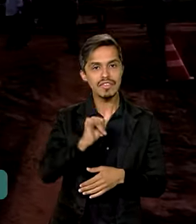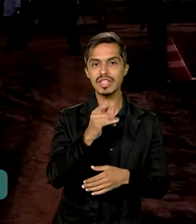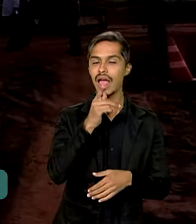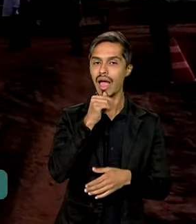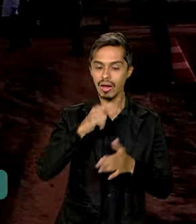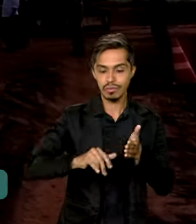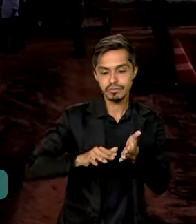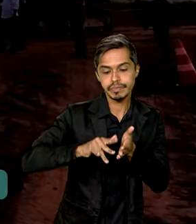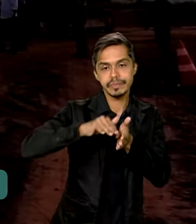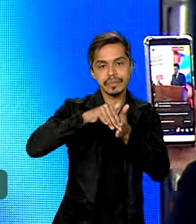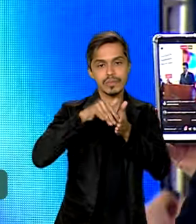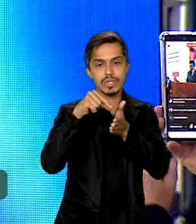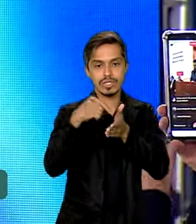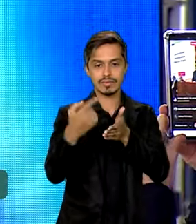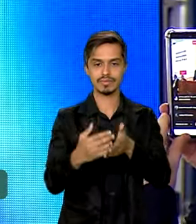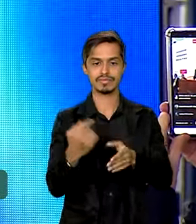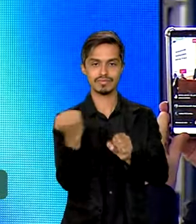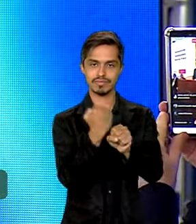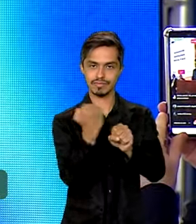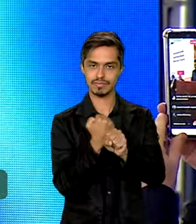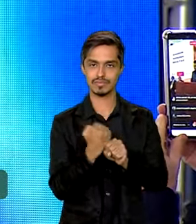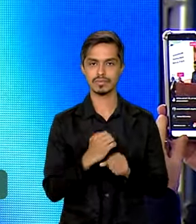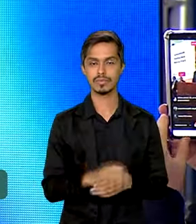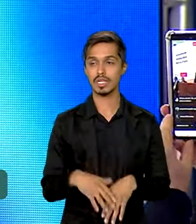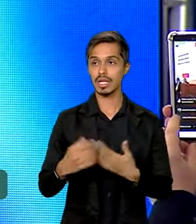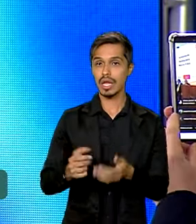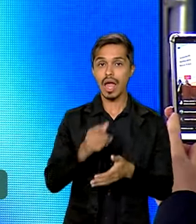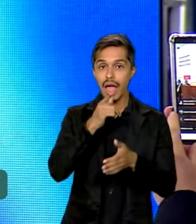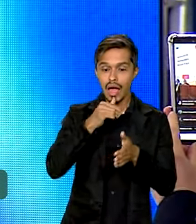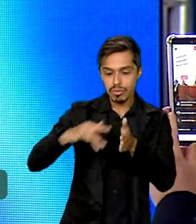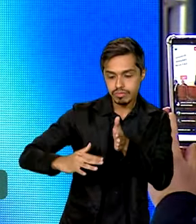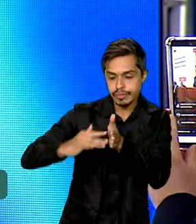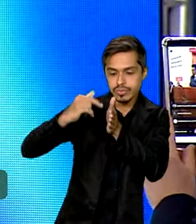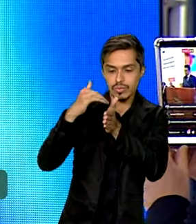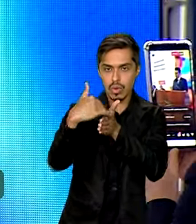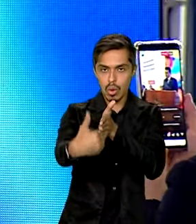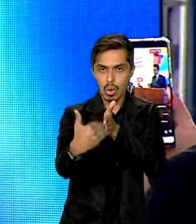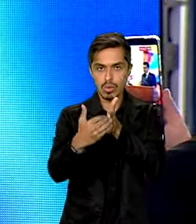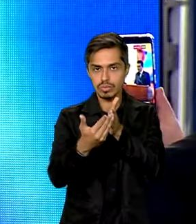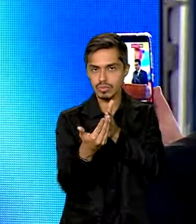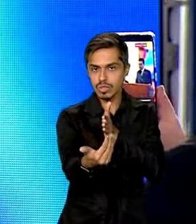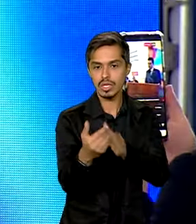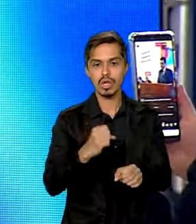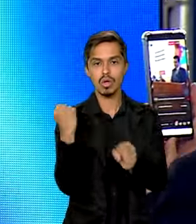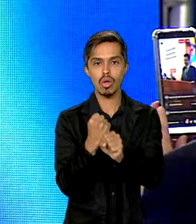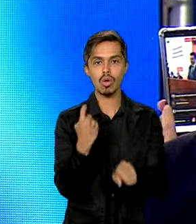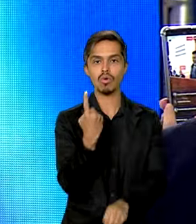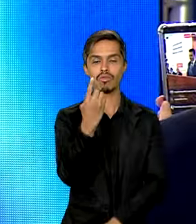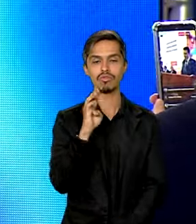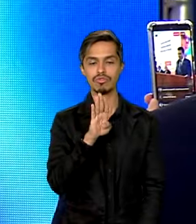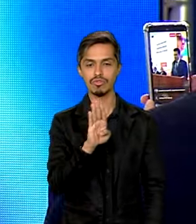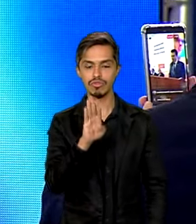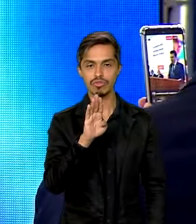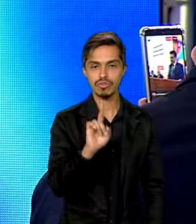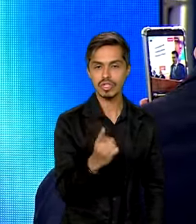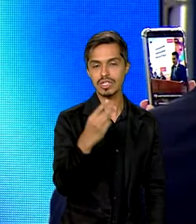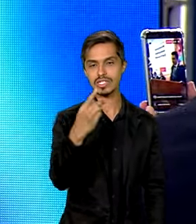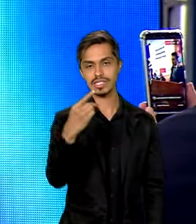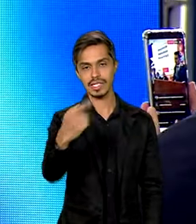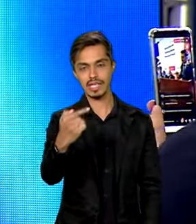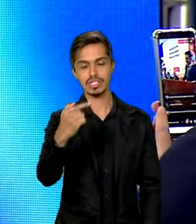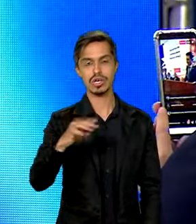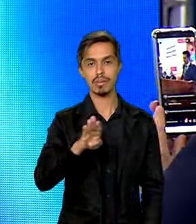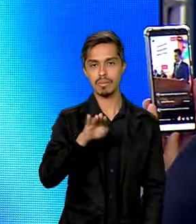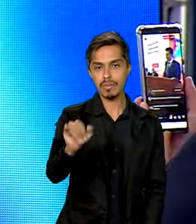desastres naturais. Só para a contenção de encostas serão investidos R 1,7 bilhão. Essa é uma